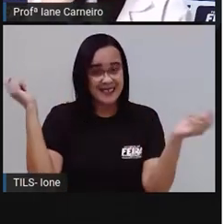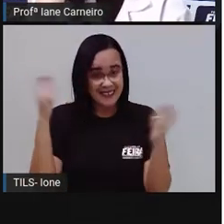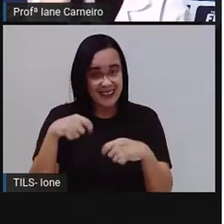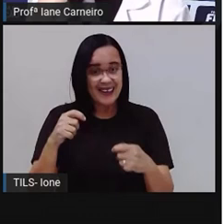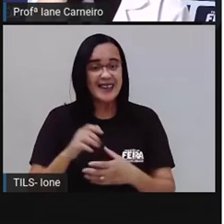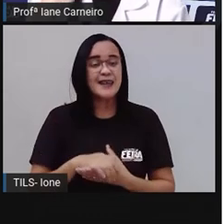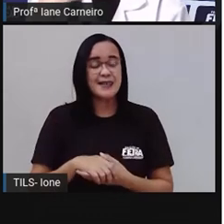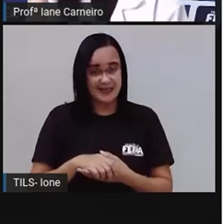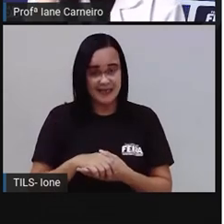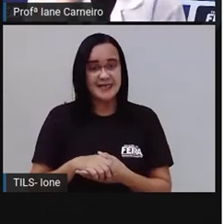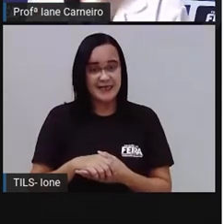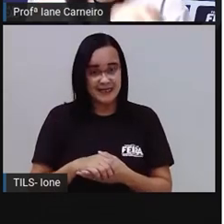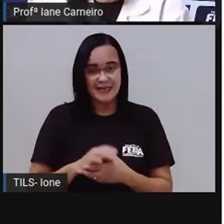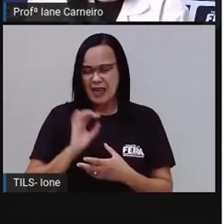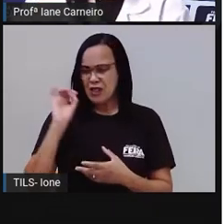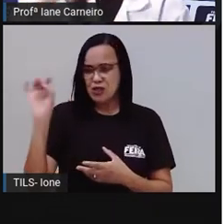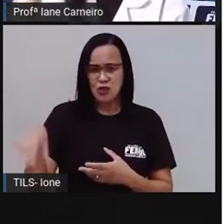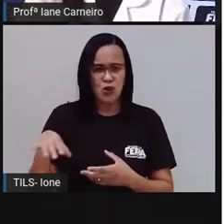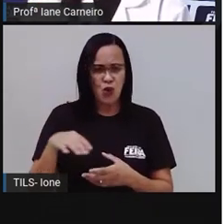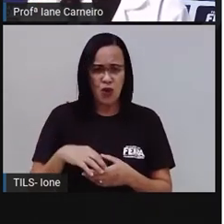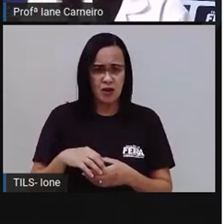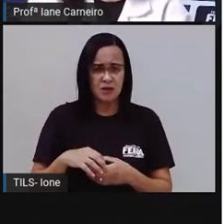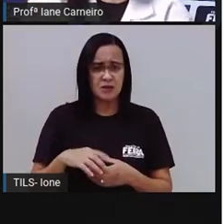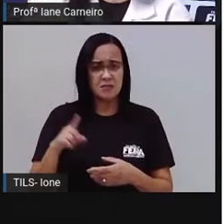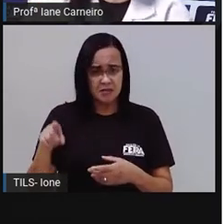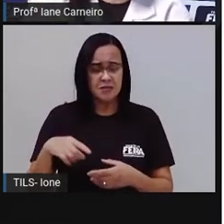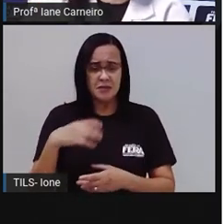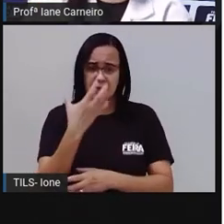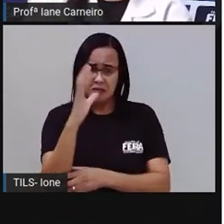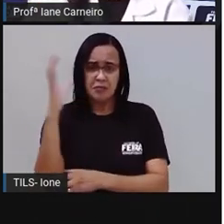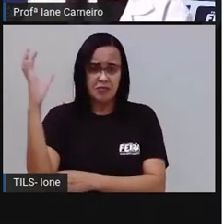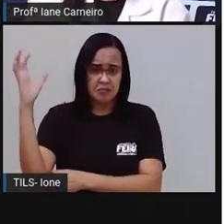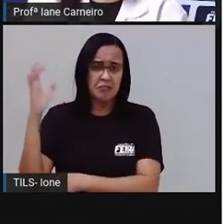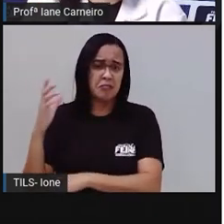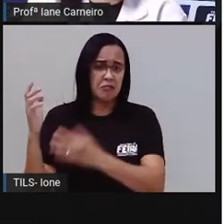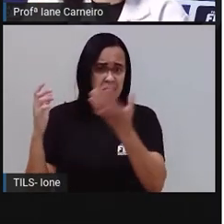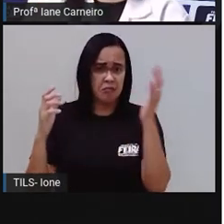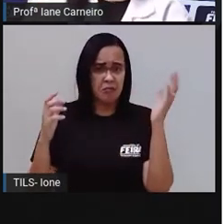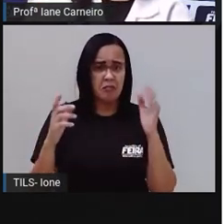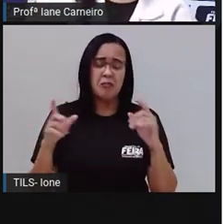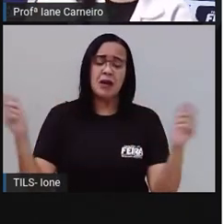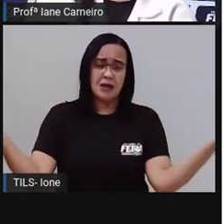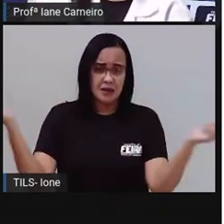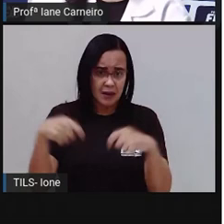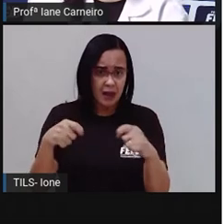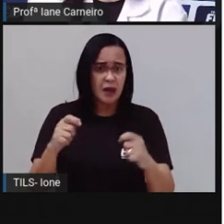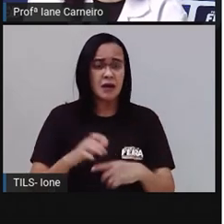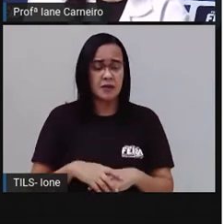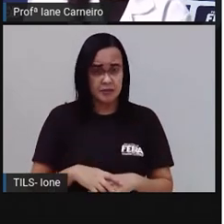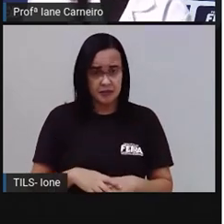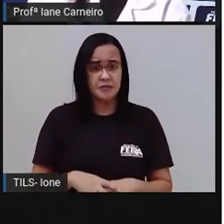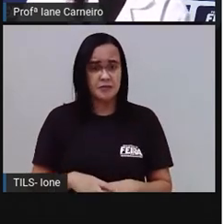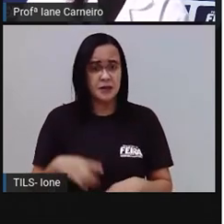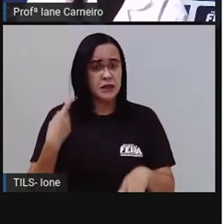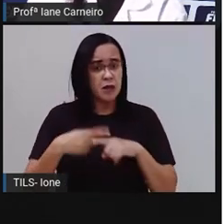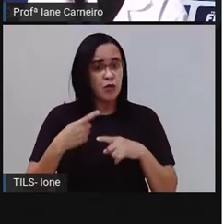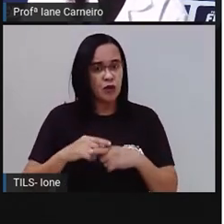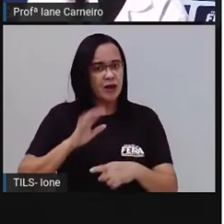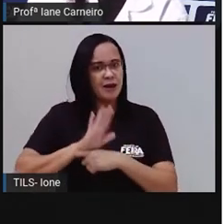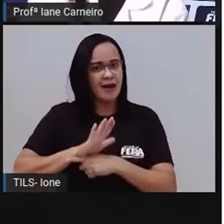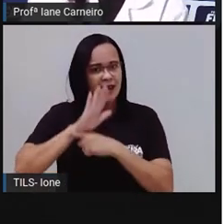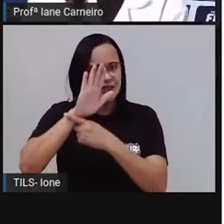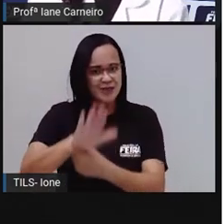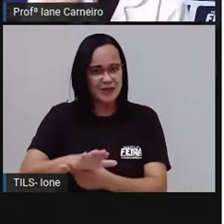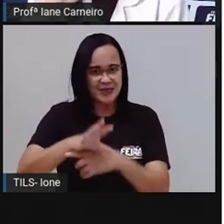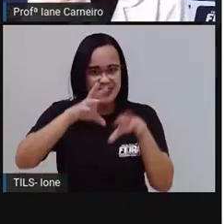gente que come a casquinha de banana e joga lá no pé da própria pé de banana, se você tiver o pé de banana aí na casa de vocês, né? Então, a